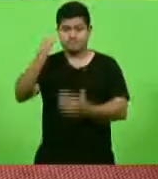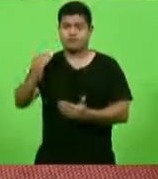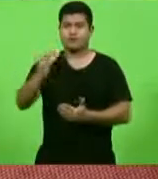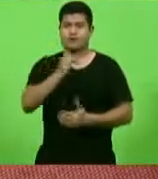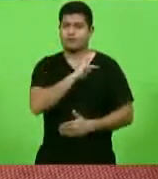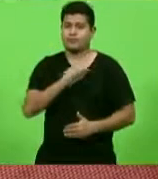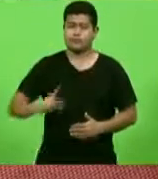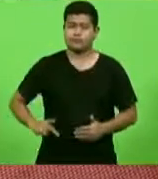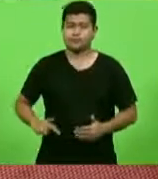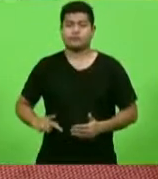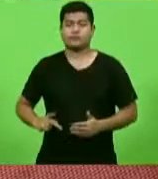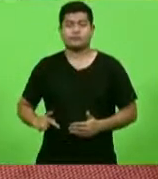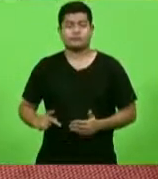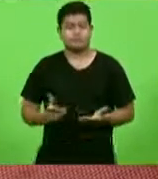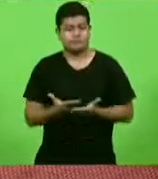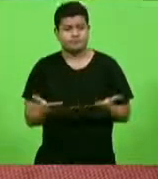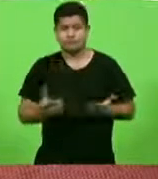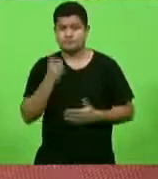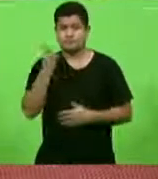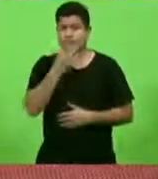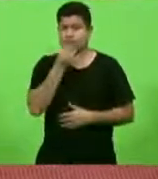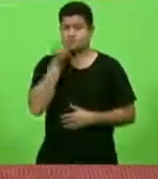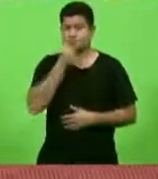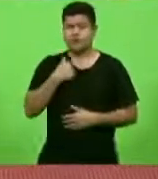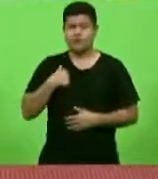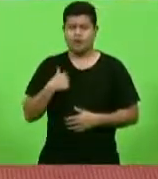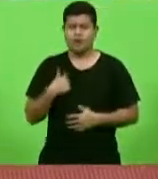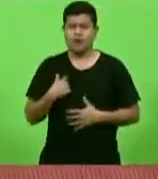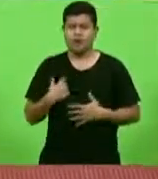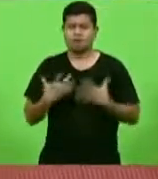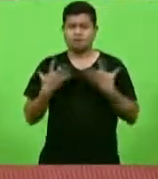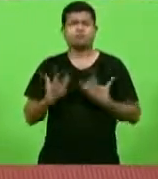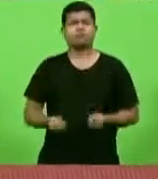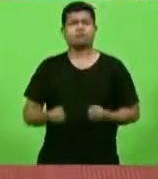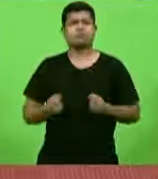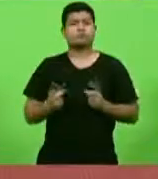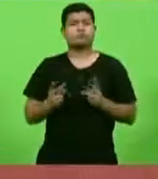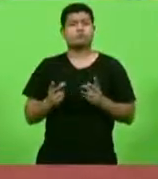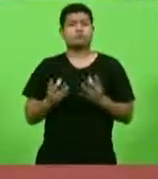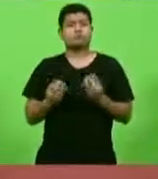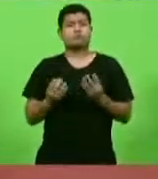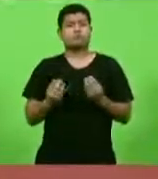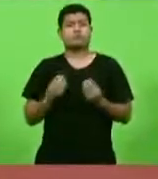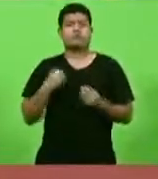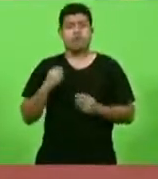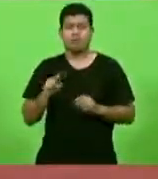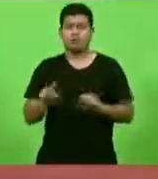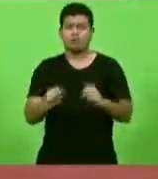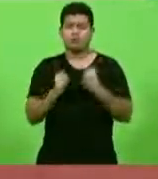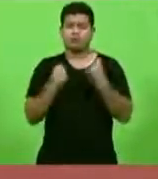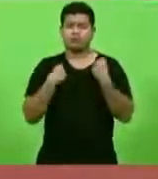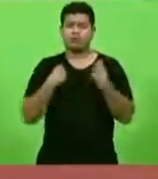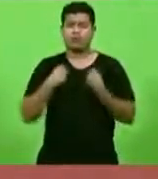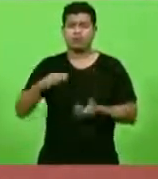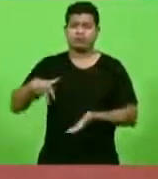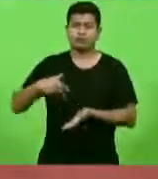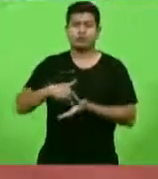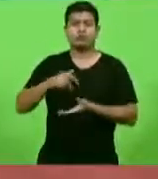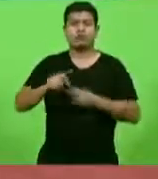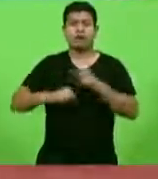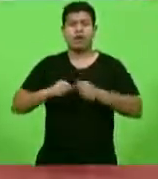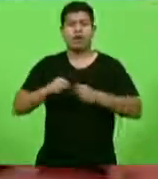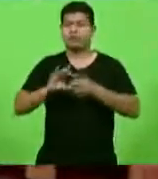caros colegas. Eu sou muito a favor, inclusive eu defendo muito, a liberdade de expressão,